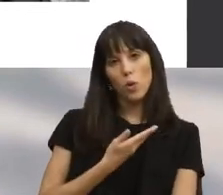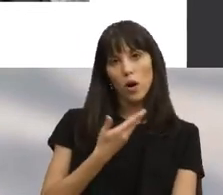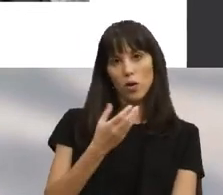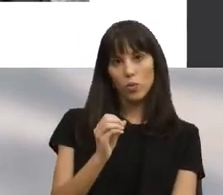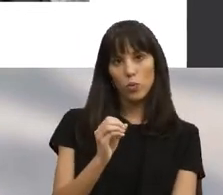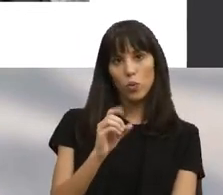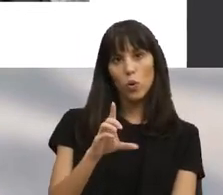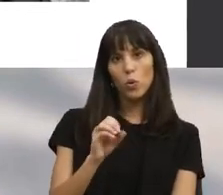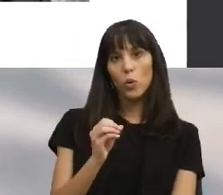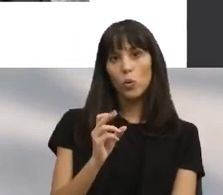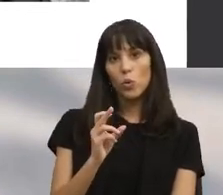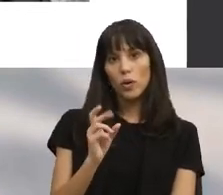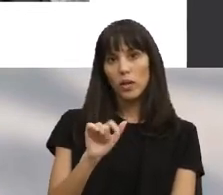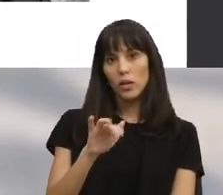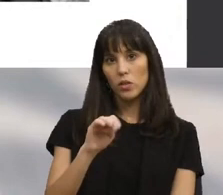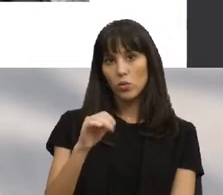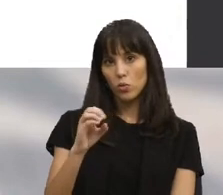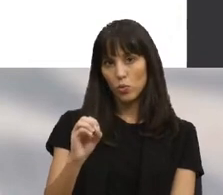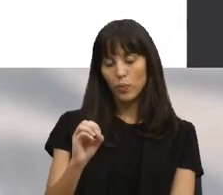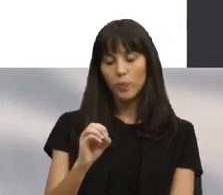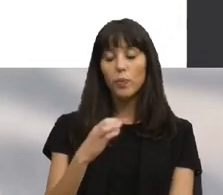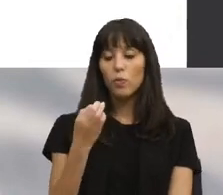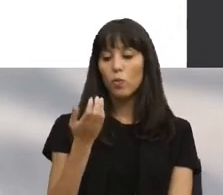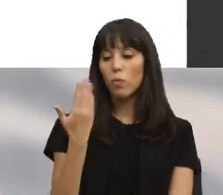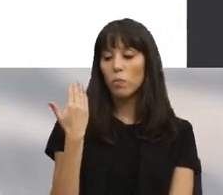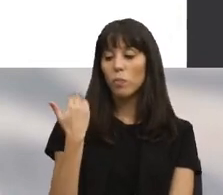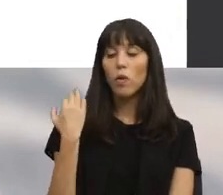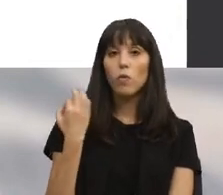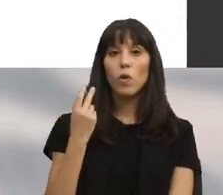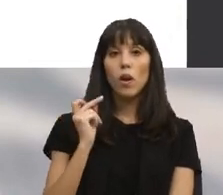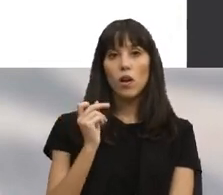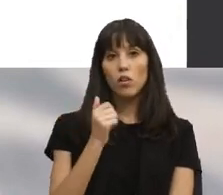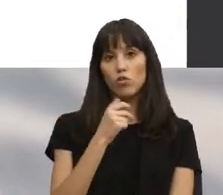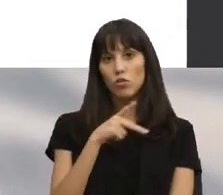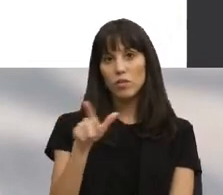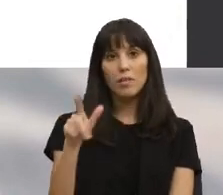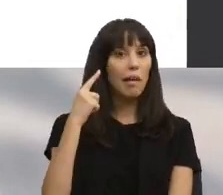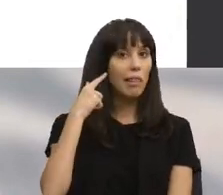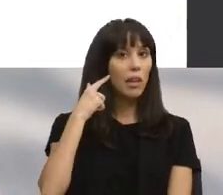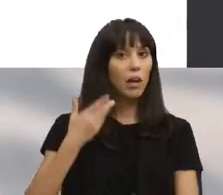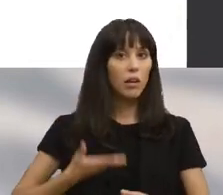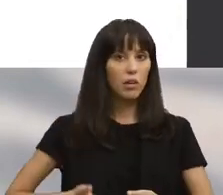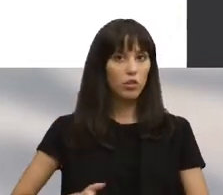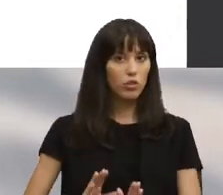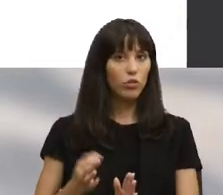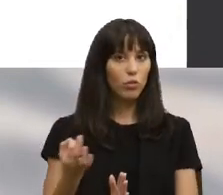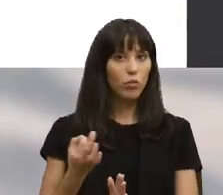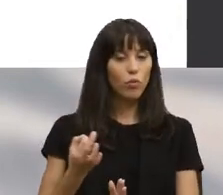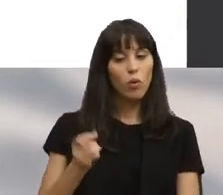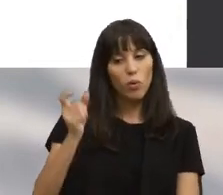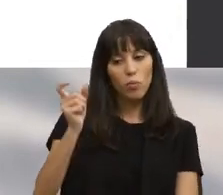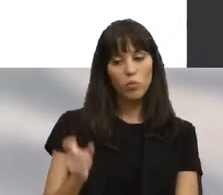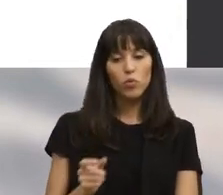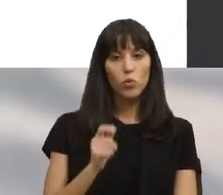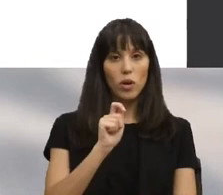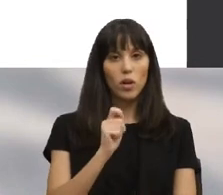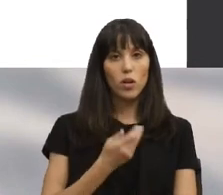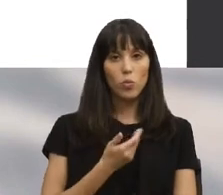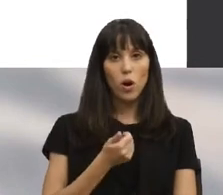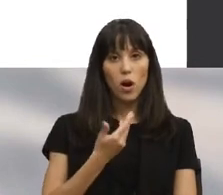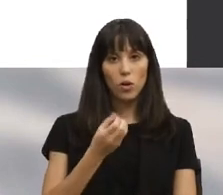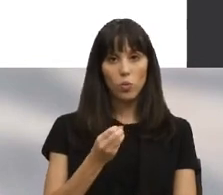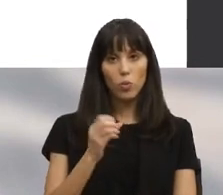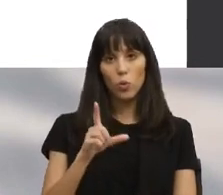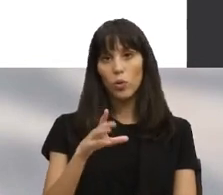Nós assinalámos há poucos dias o centenário do nascimento de Eduardo Lourenço, um dos maiores pensadores da nossa